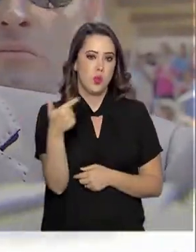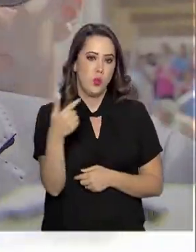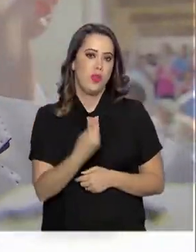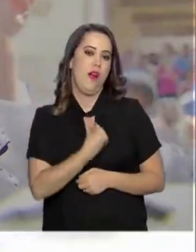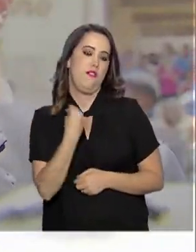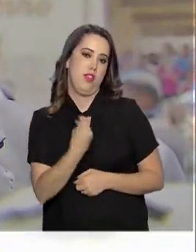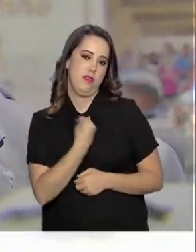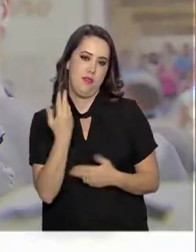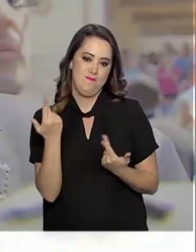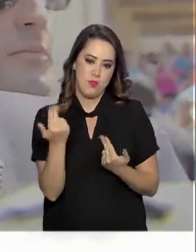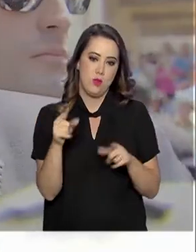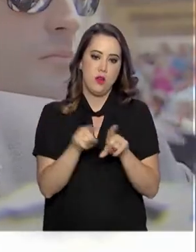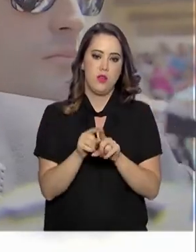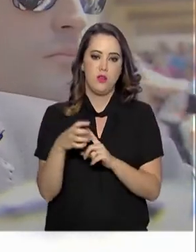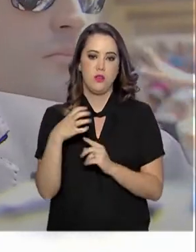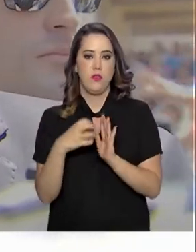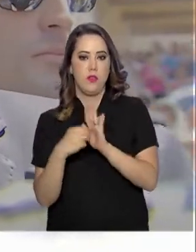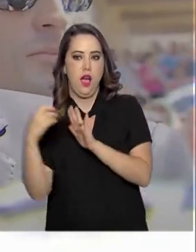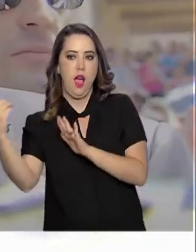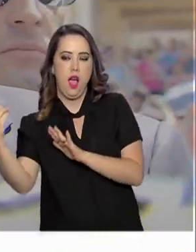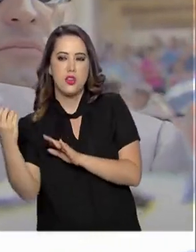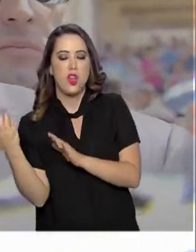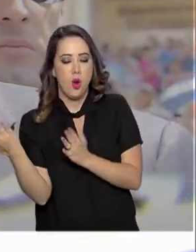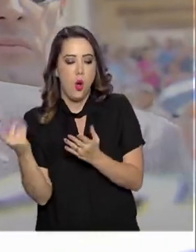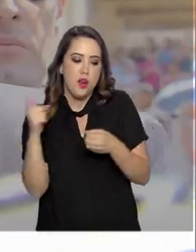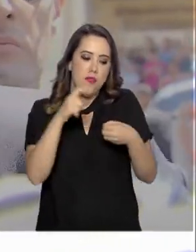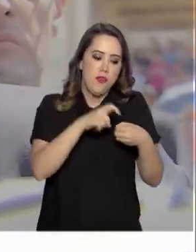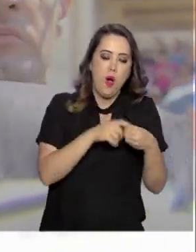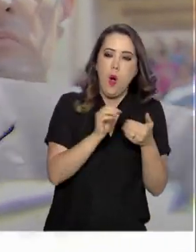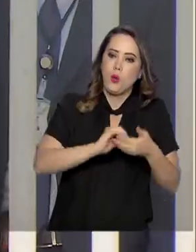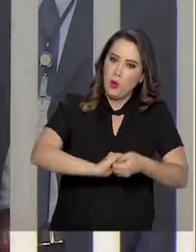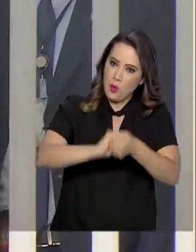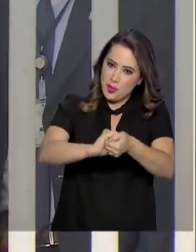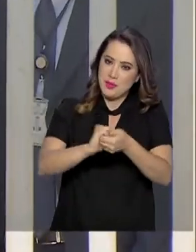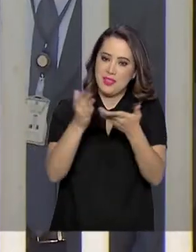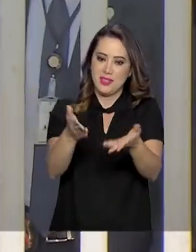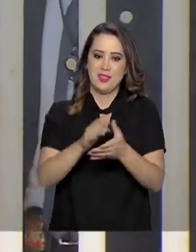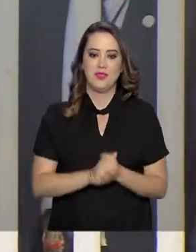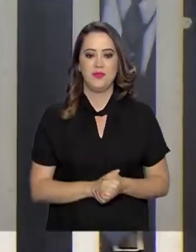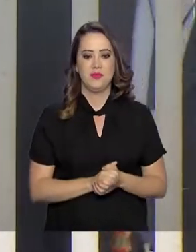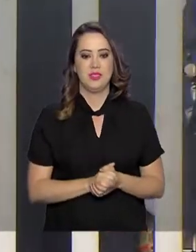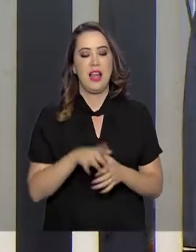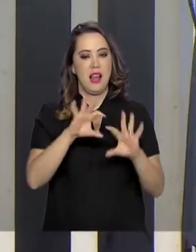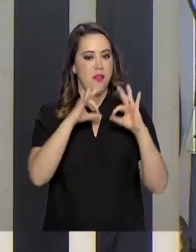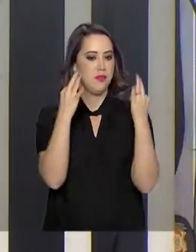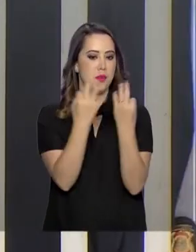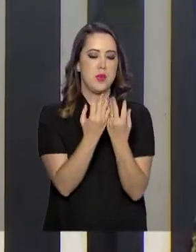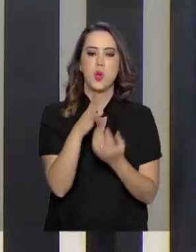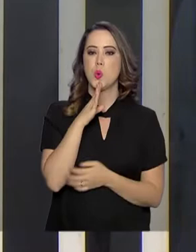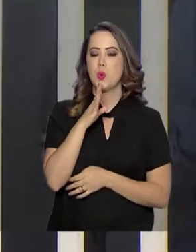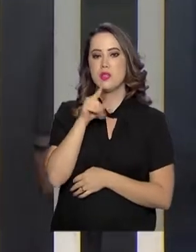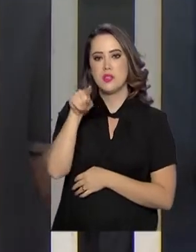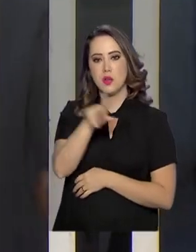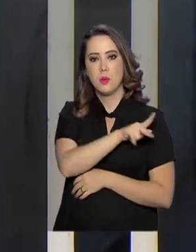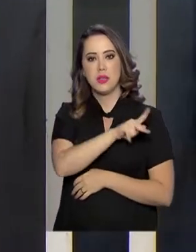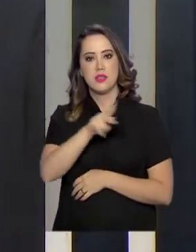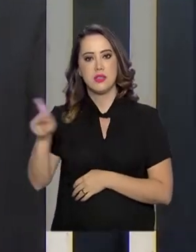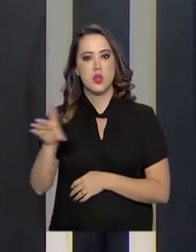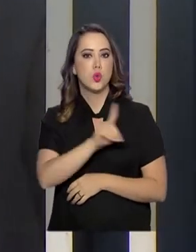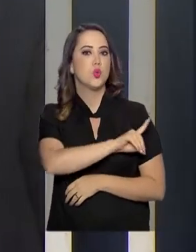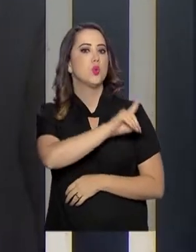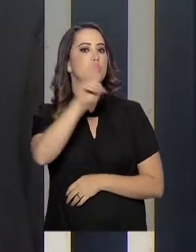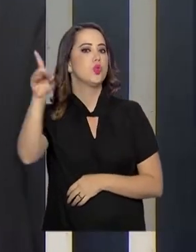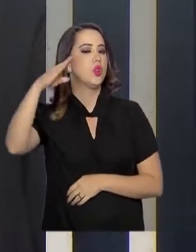a volta da minha viagem, eu estou lá do mundo. Vim cumprimentá-la aqui. Alice e a família conheceram o presidente no dia do